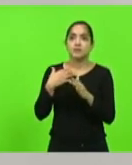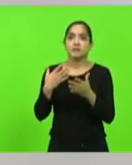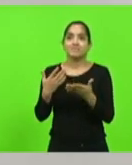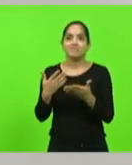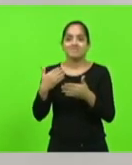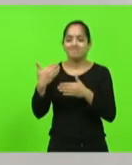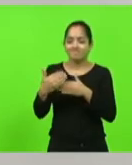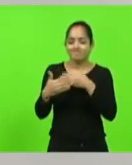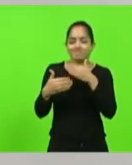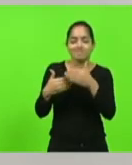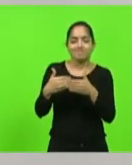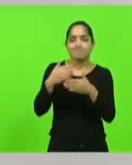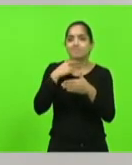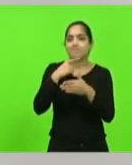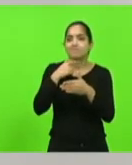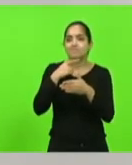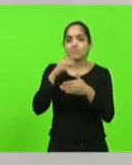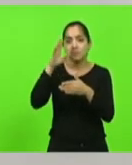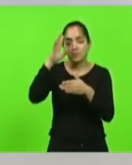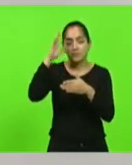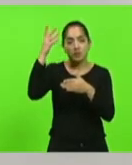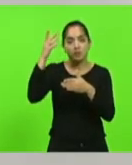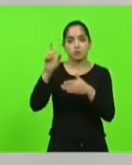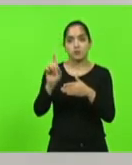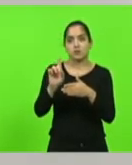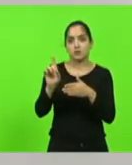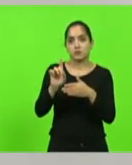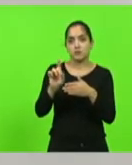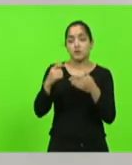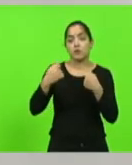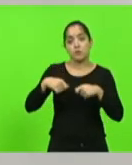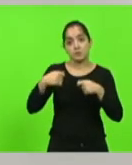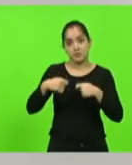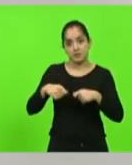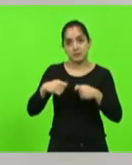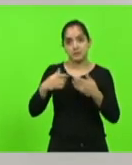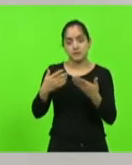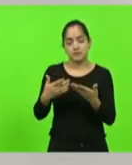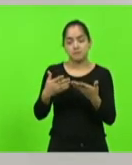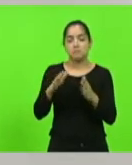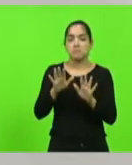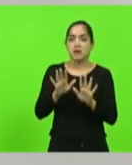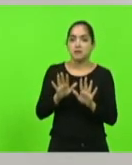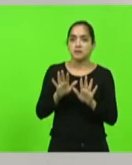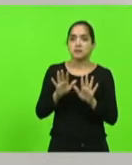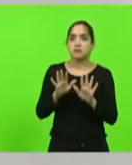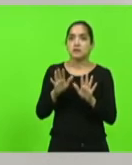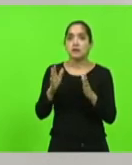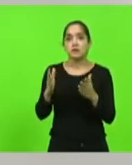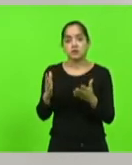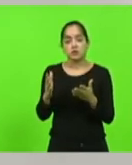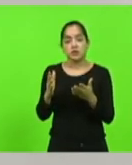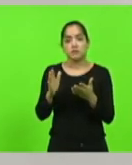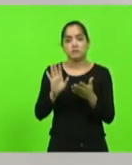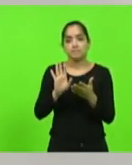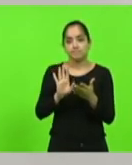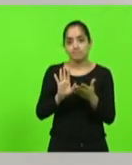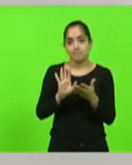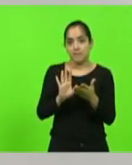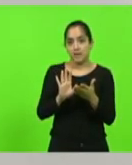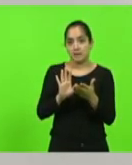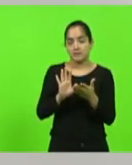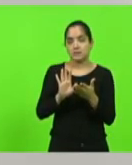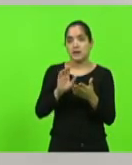avançar e não resolver o problema como deveria resolver. Entretanto, era alguma coisa. Entretanto,